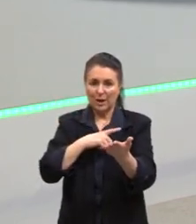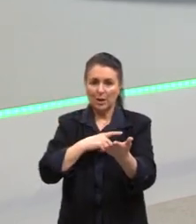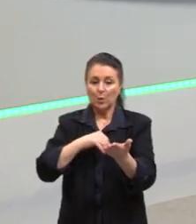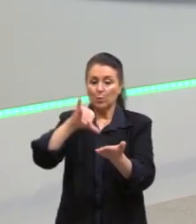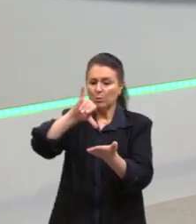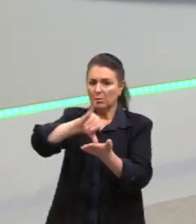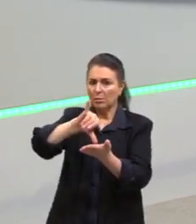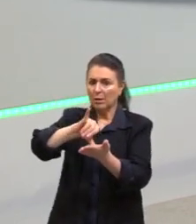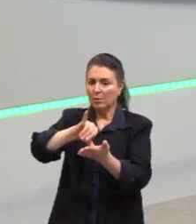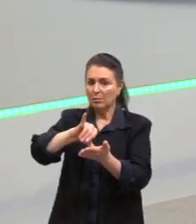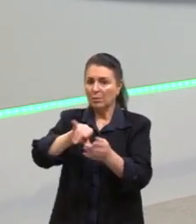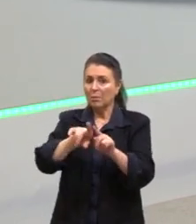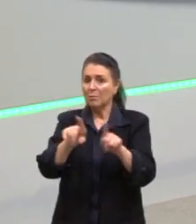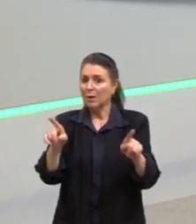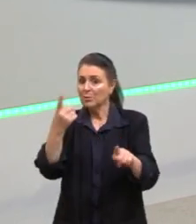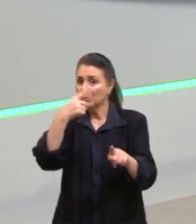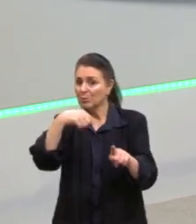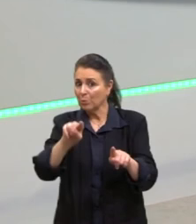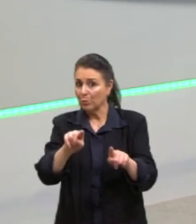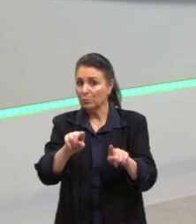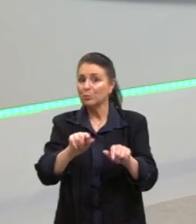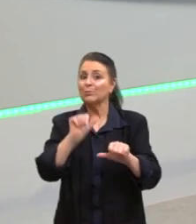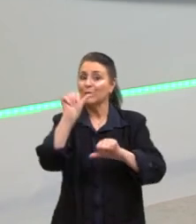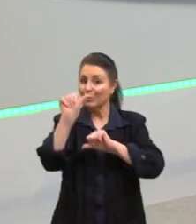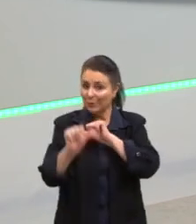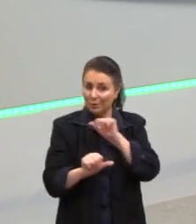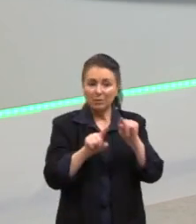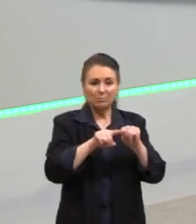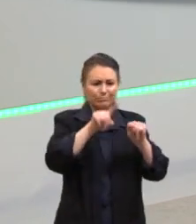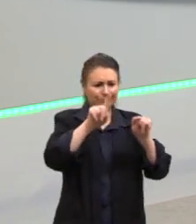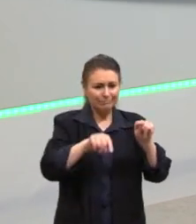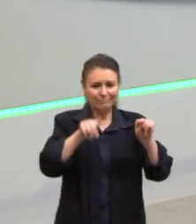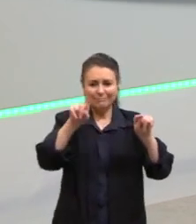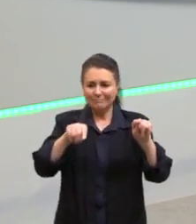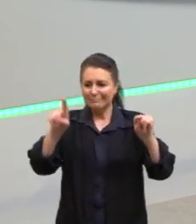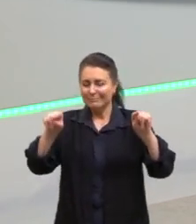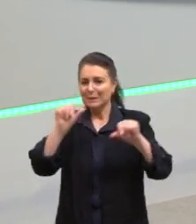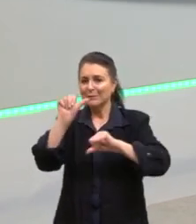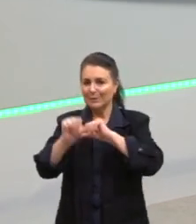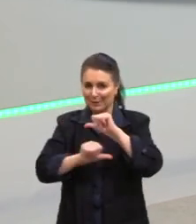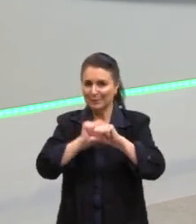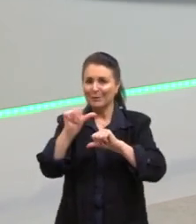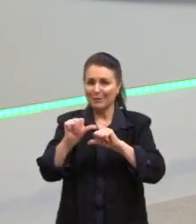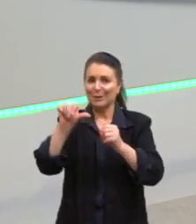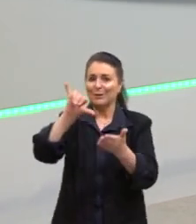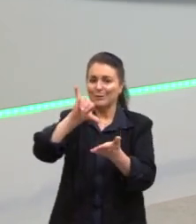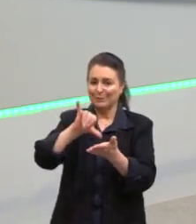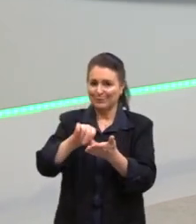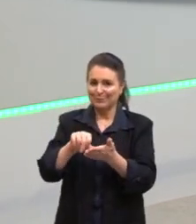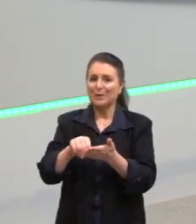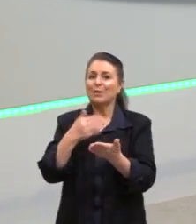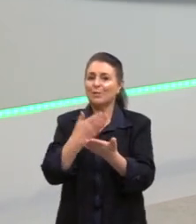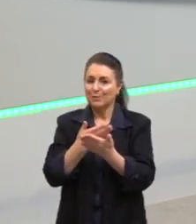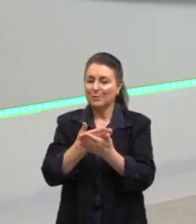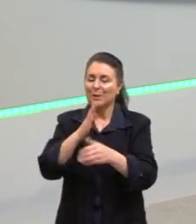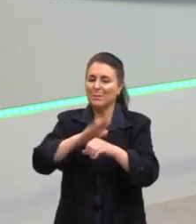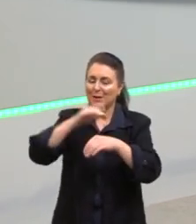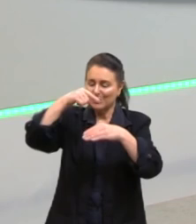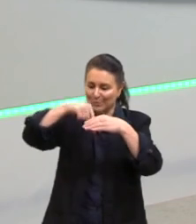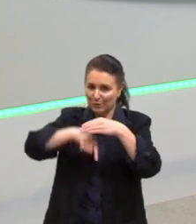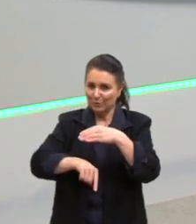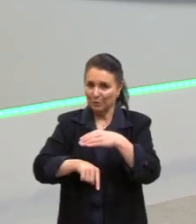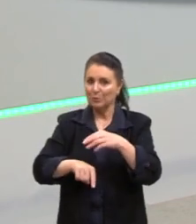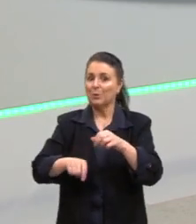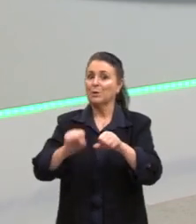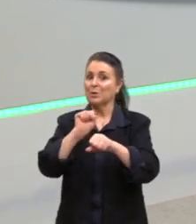mas os outros termos, eles vão variando, né? Em relação a esse dado central. Então, nós vamos estudar um pouco mais. Eu